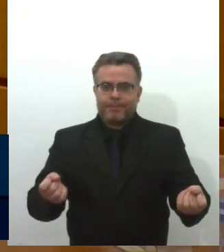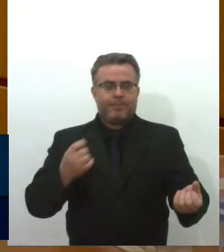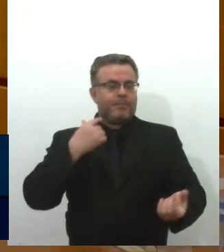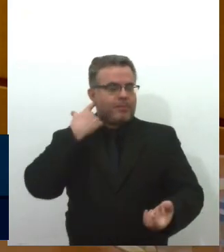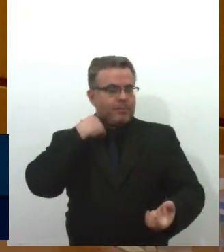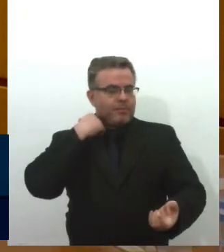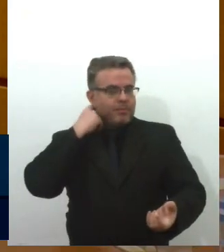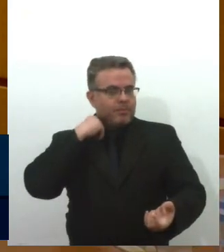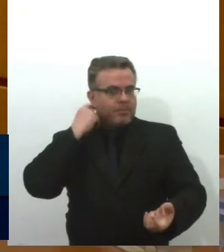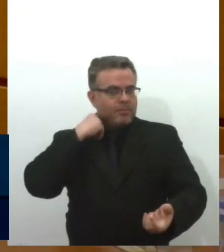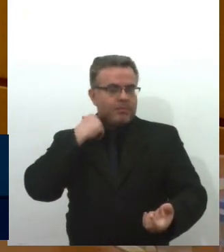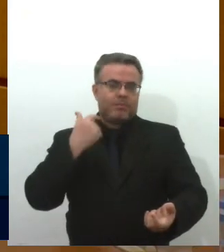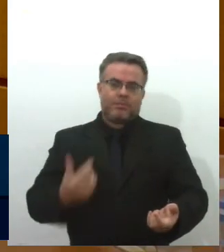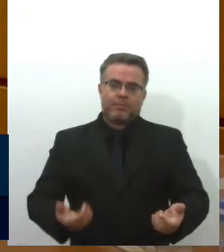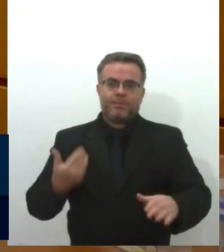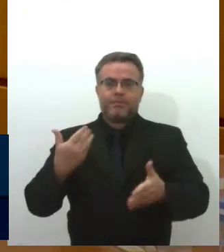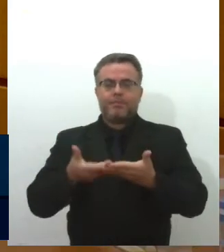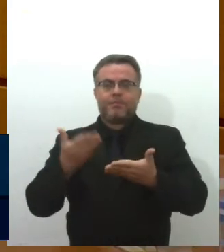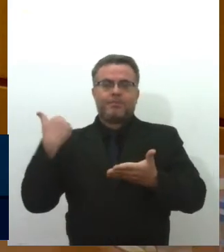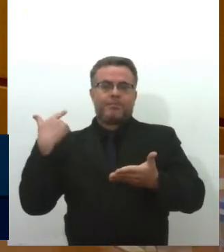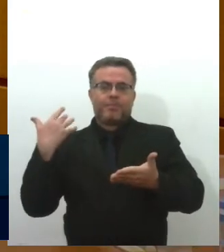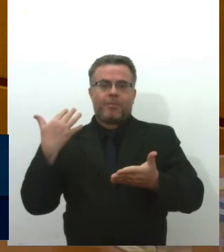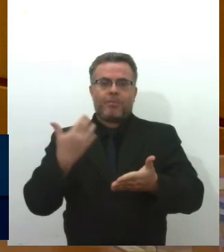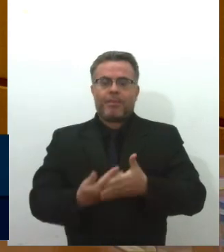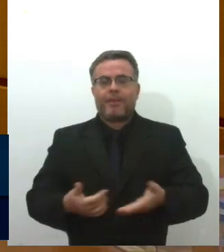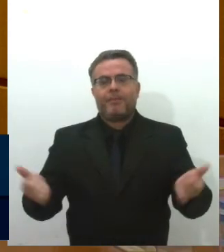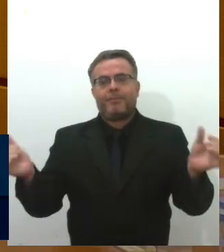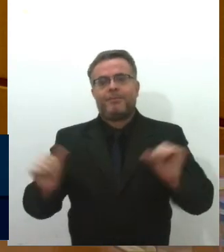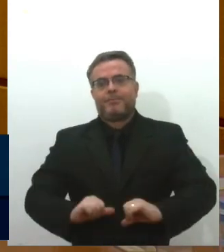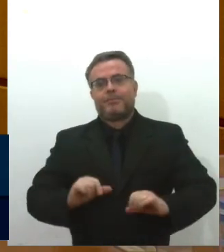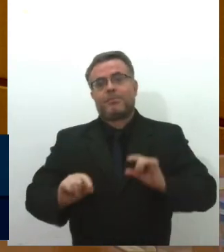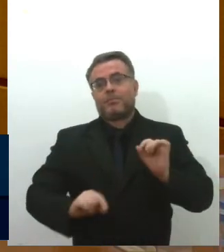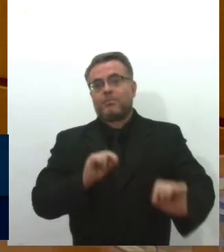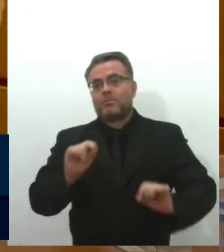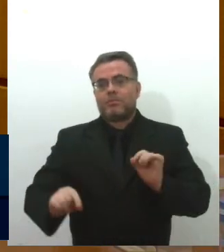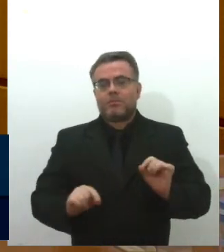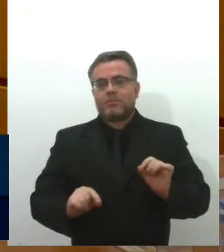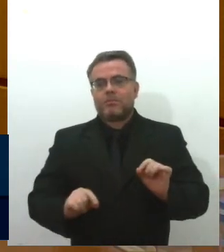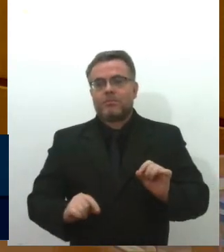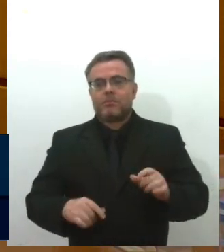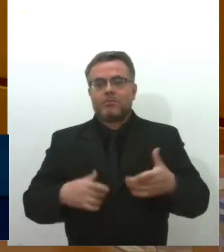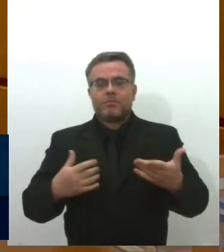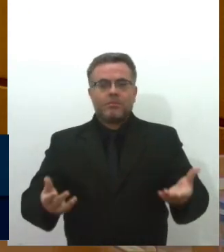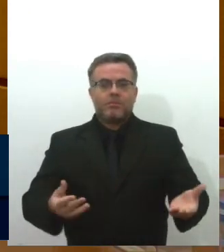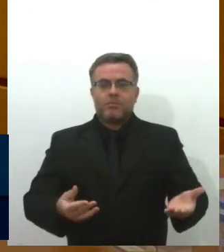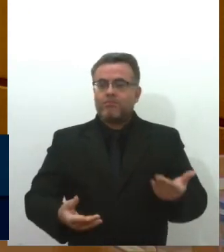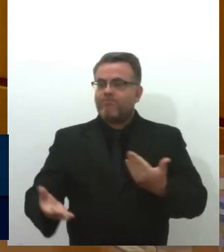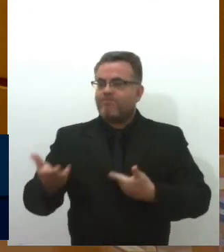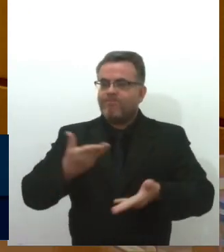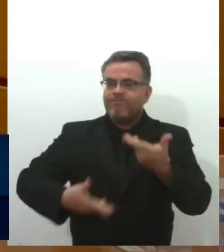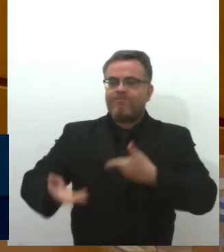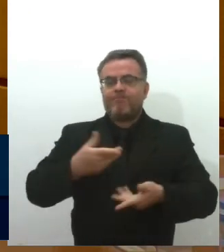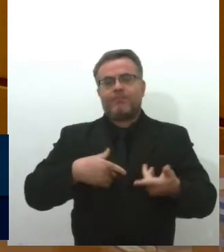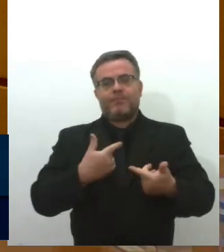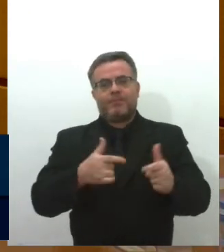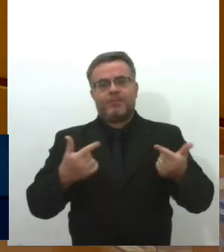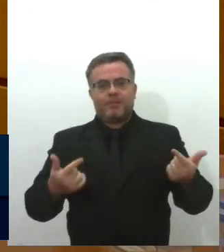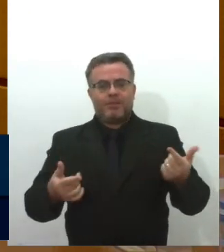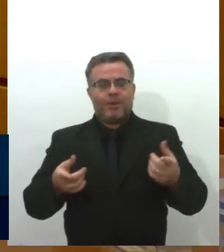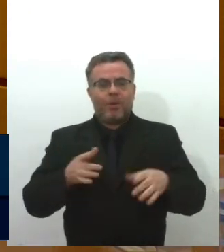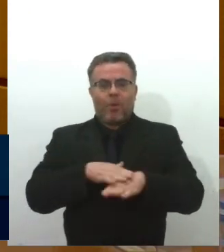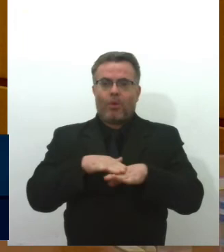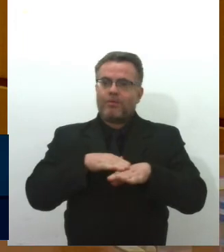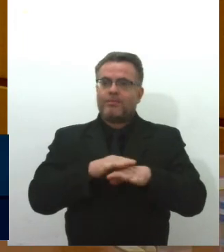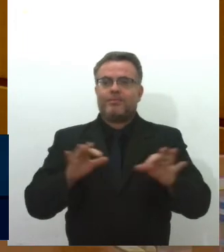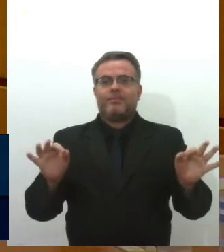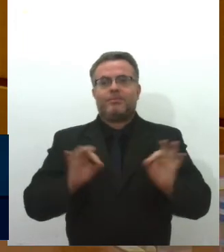Inclusive, de um tempo para cá, a situação ficou pior, viu? Por que ficou pior? Porque não existe o diálogo. Ora, senhores, eu já